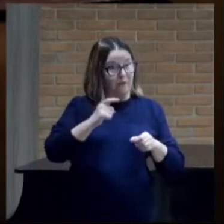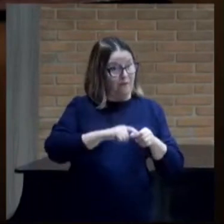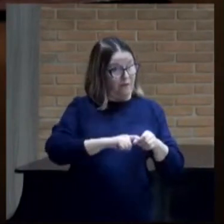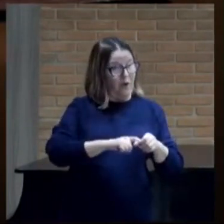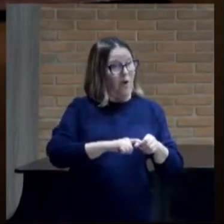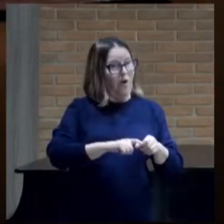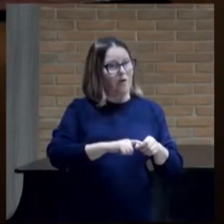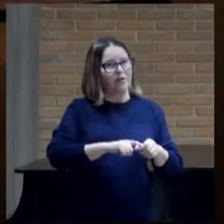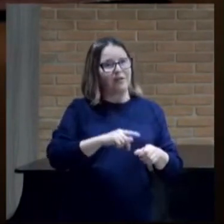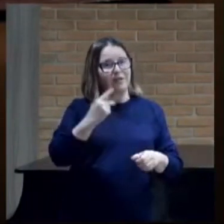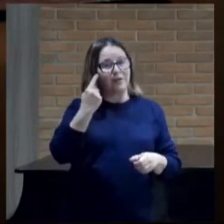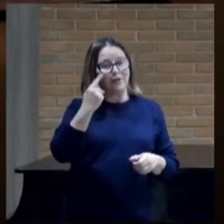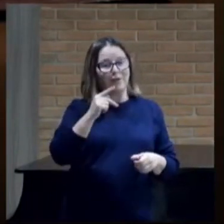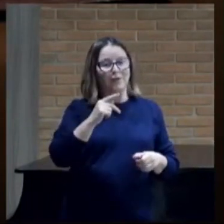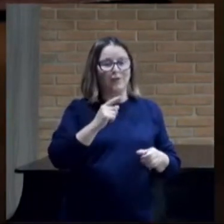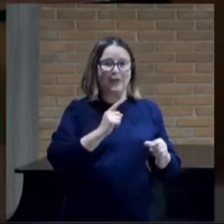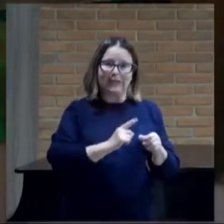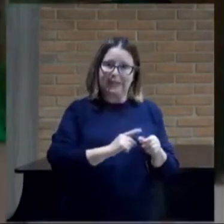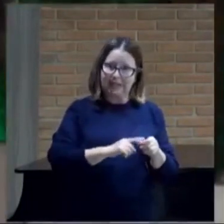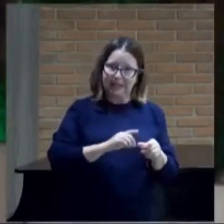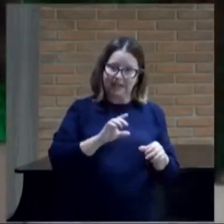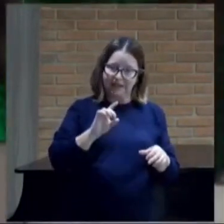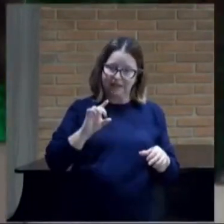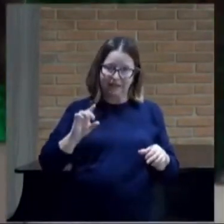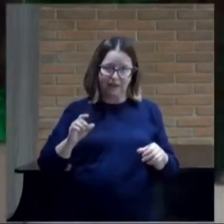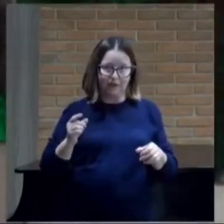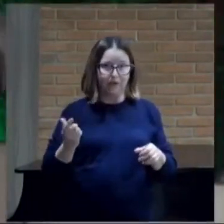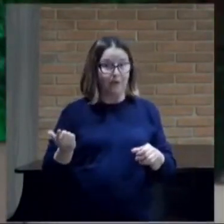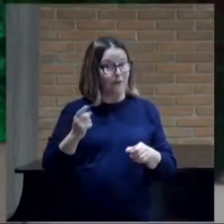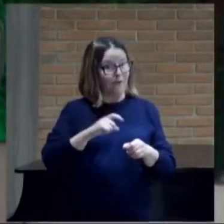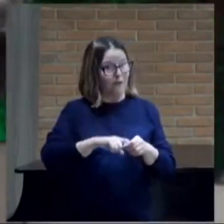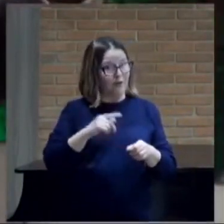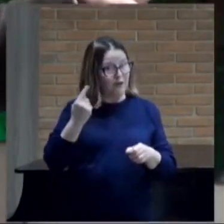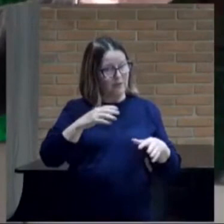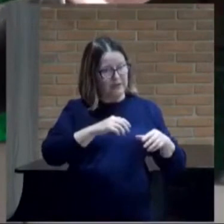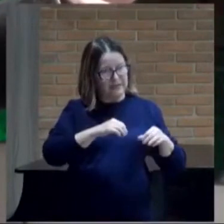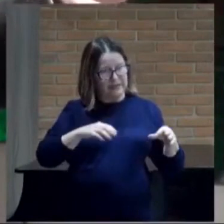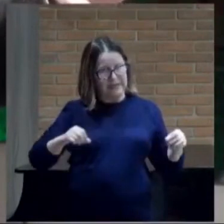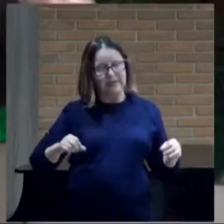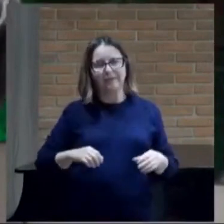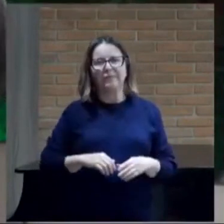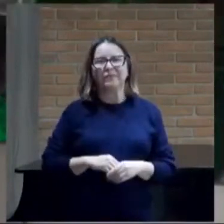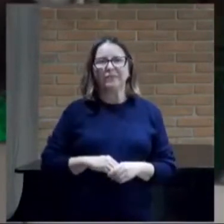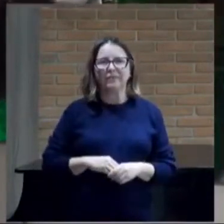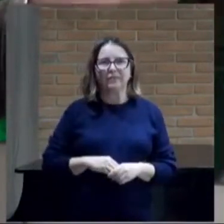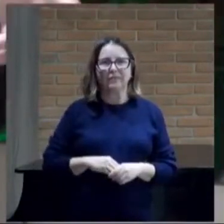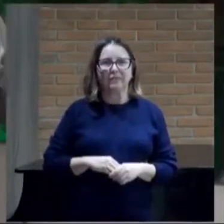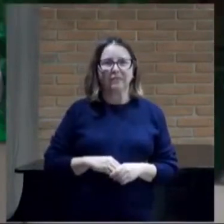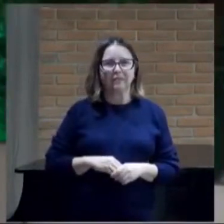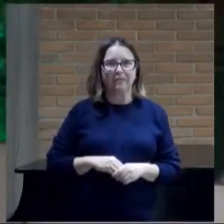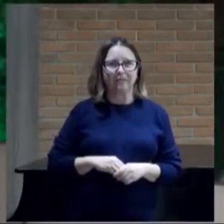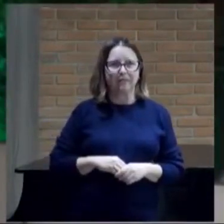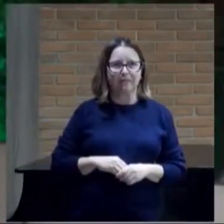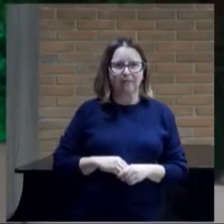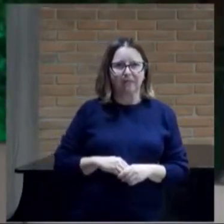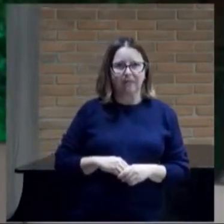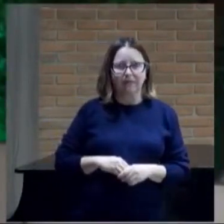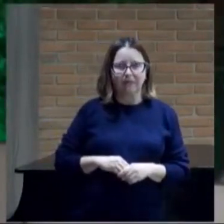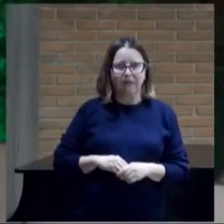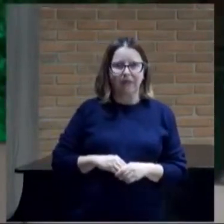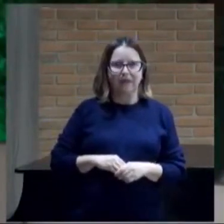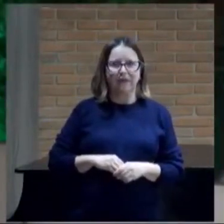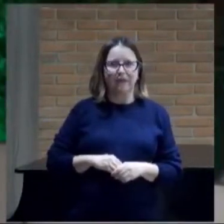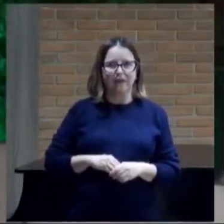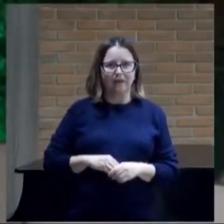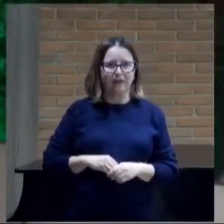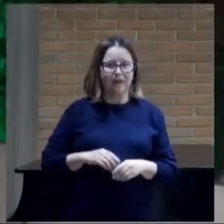cada um para a sua terra olha a profecia dele aí tudo disperso não vamos ler o resto depois você vai ler em casa